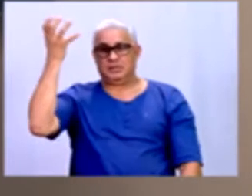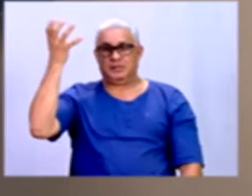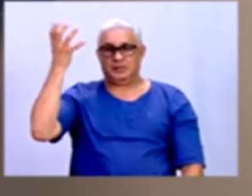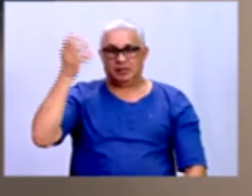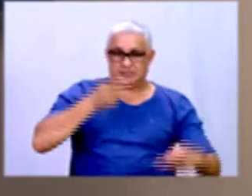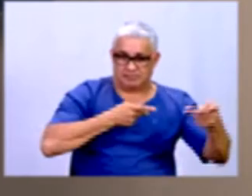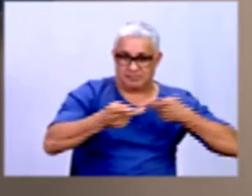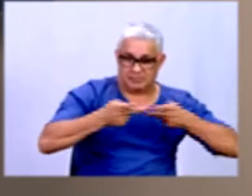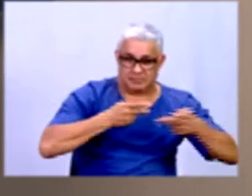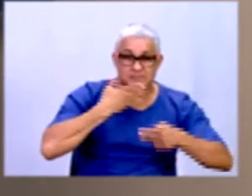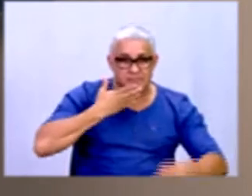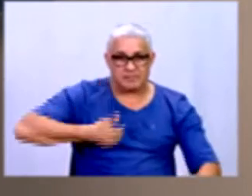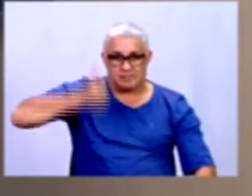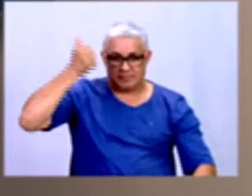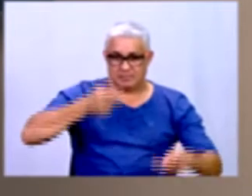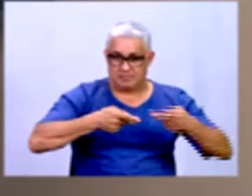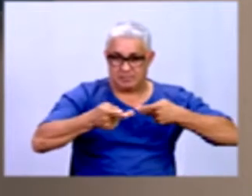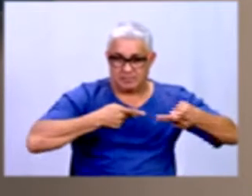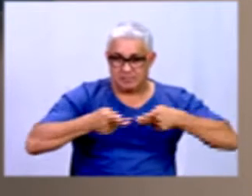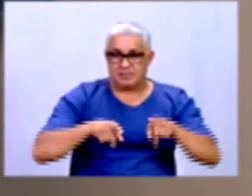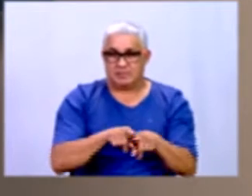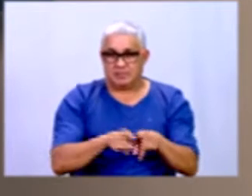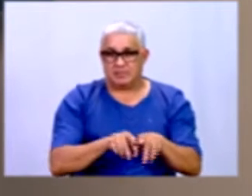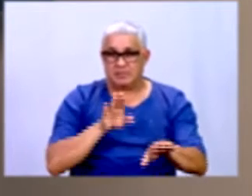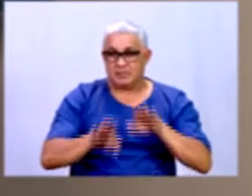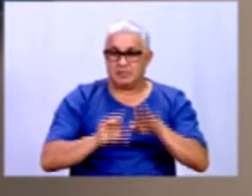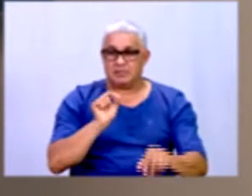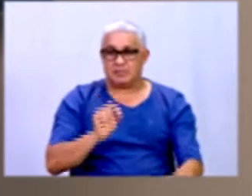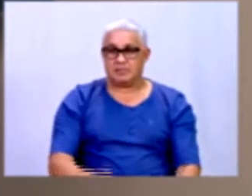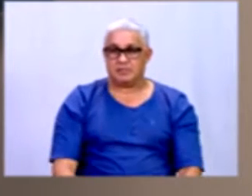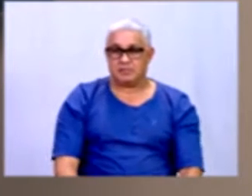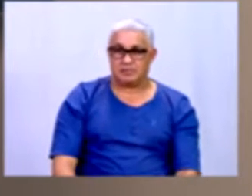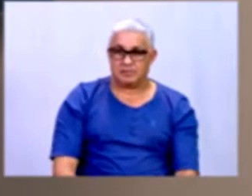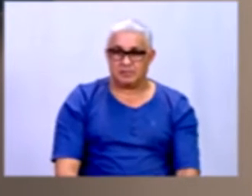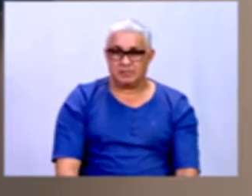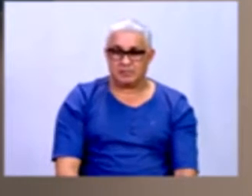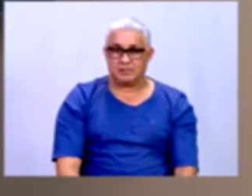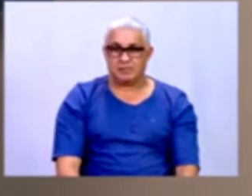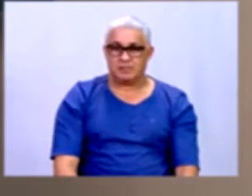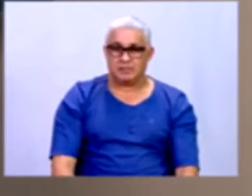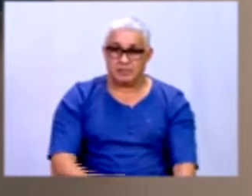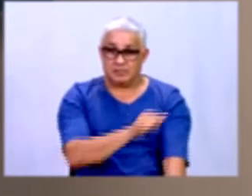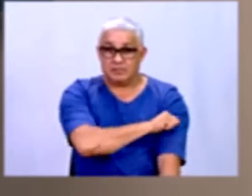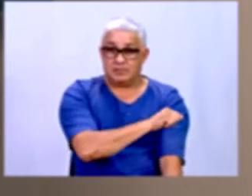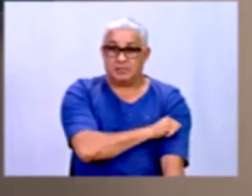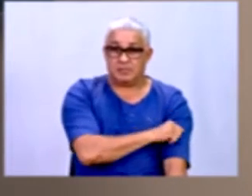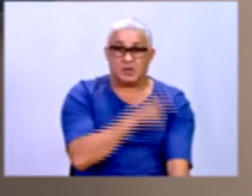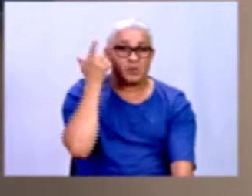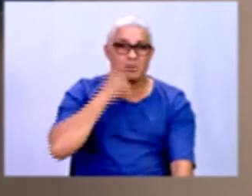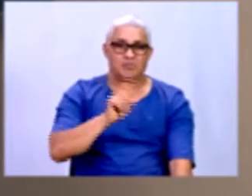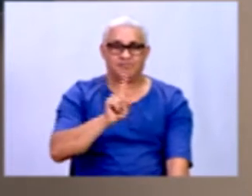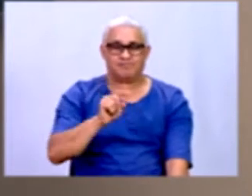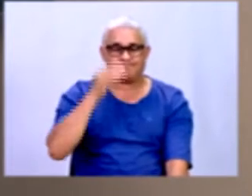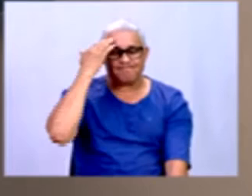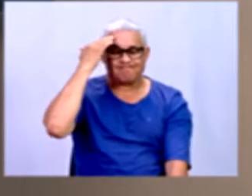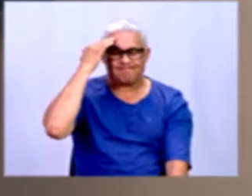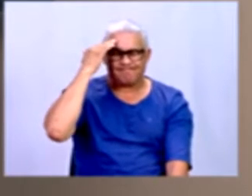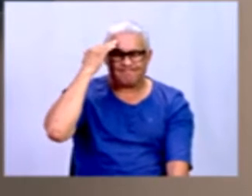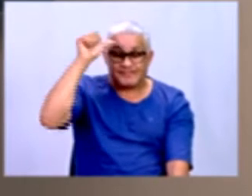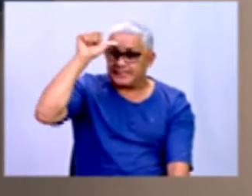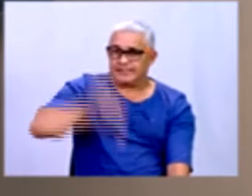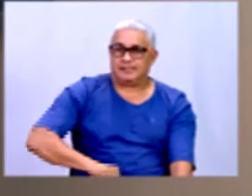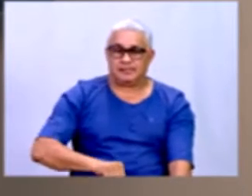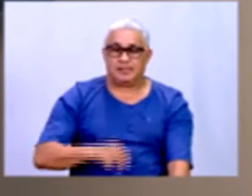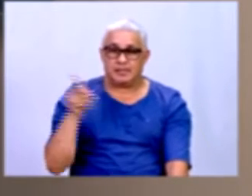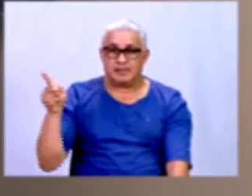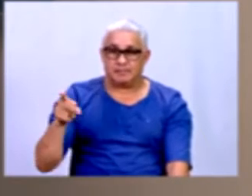planejar, melhorar, né? Muitas vezes, os alunos não estão conseguindo entender muito bem o o professor está falando. Então,